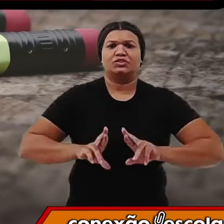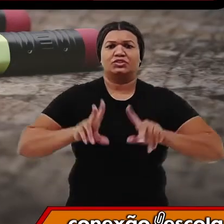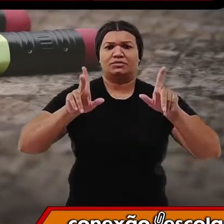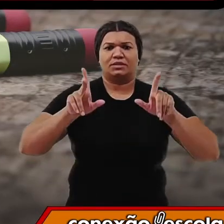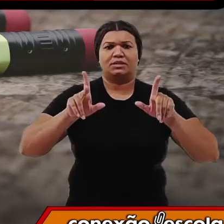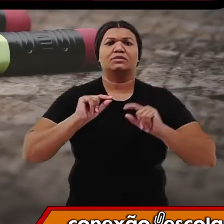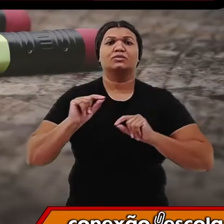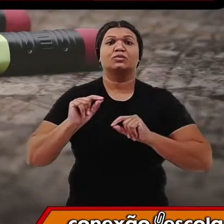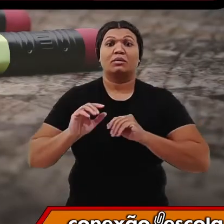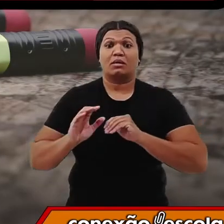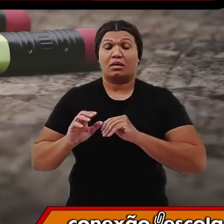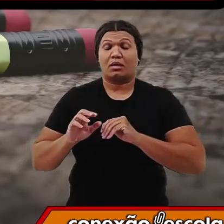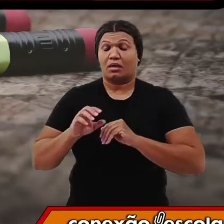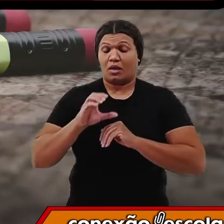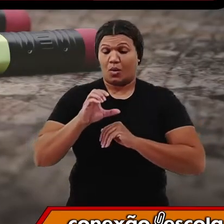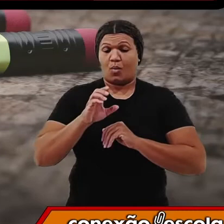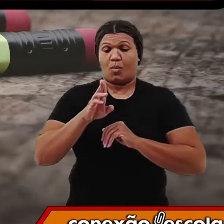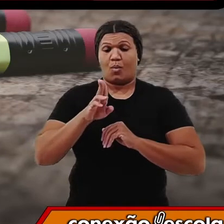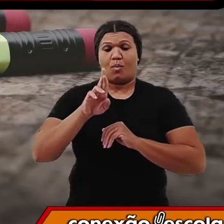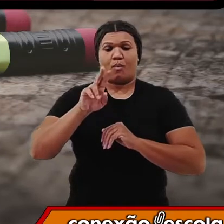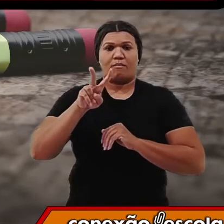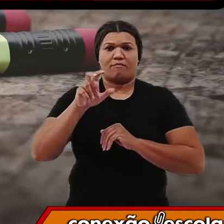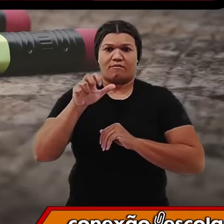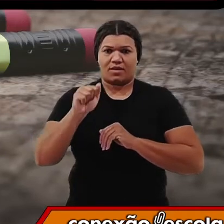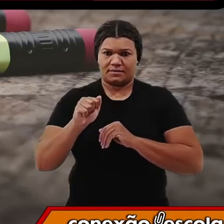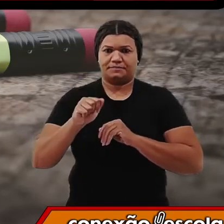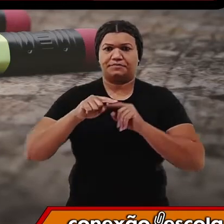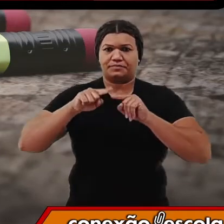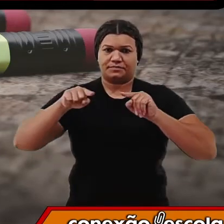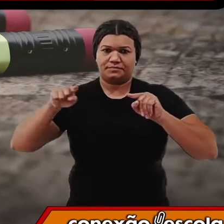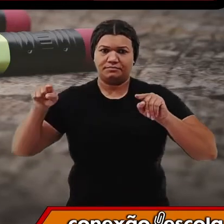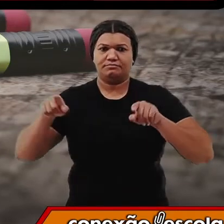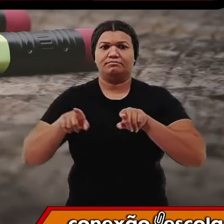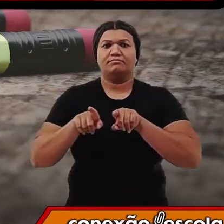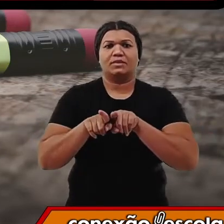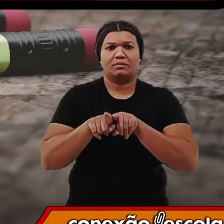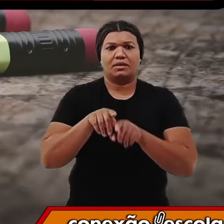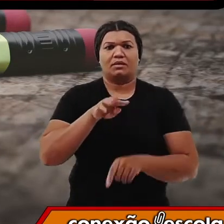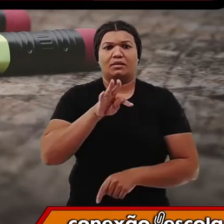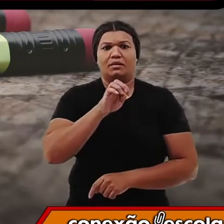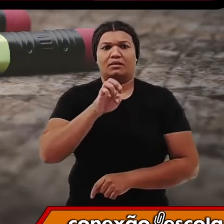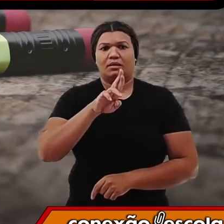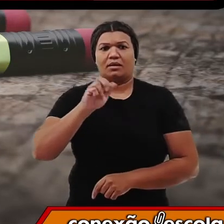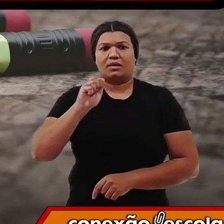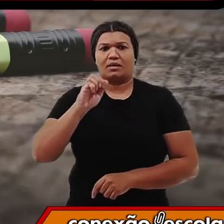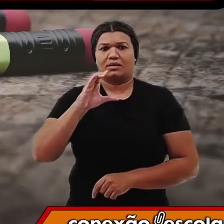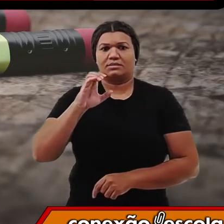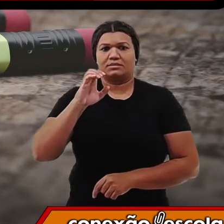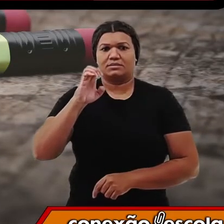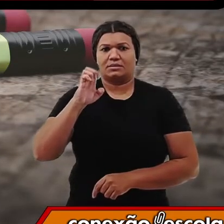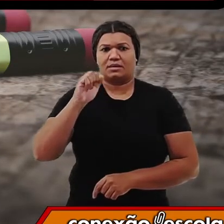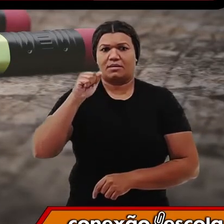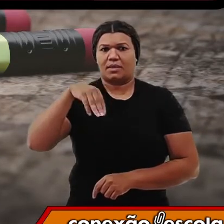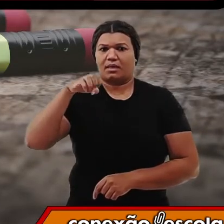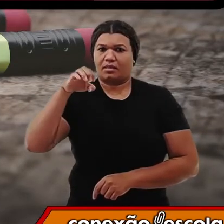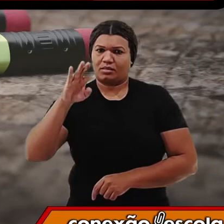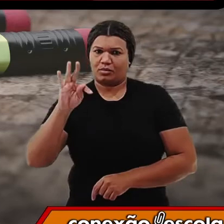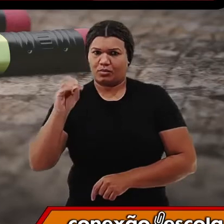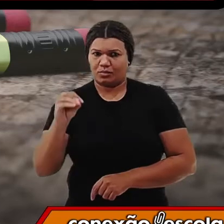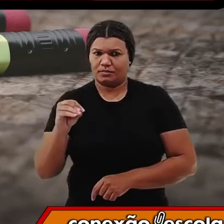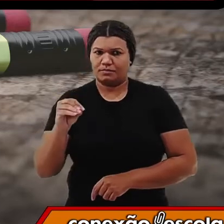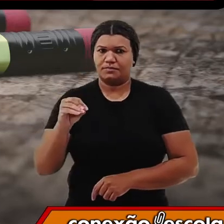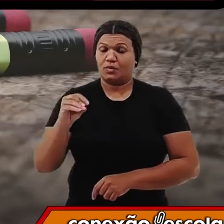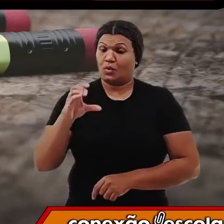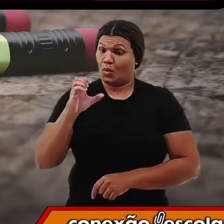curva de nível e terraçamento. As curvas de nível são construídas respeitando a própria